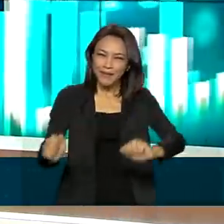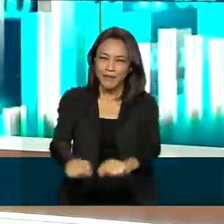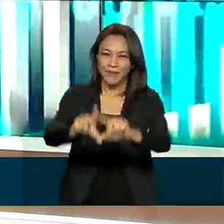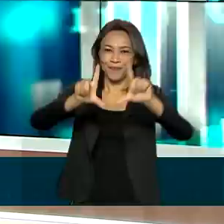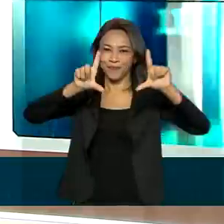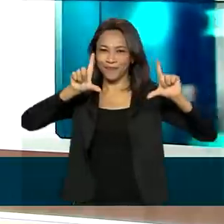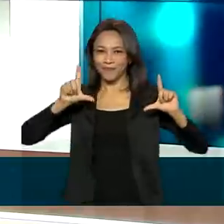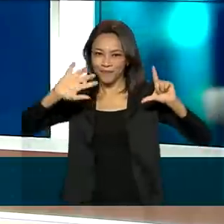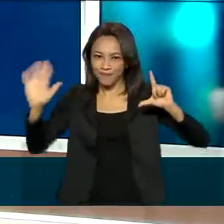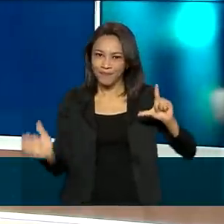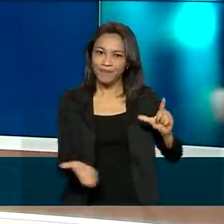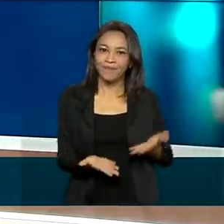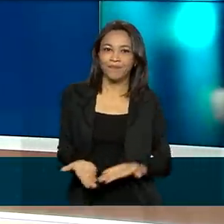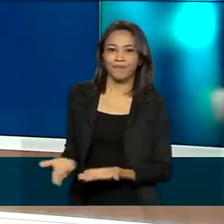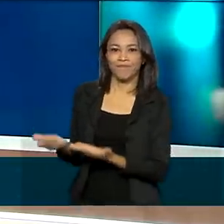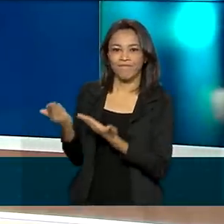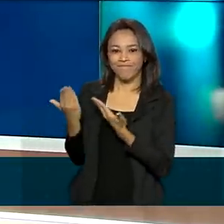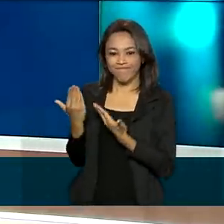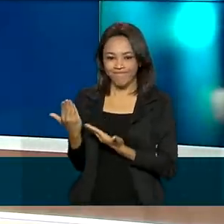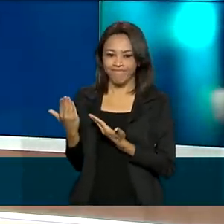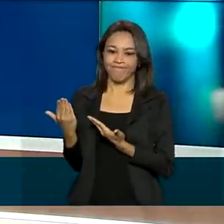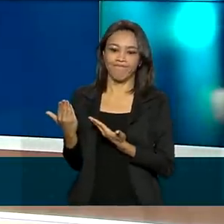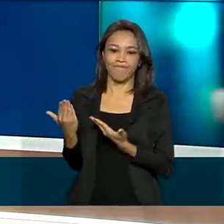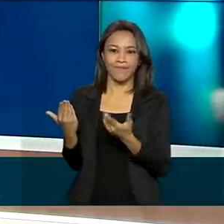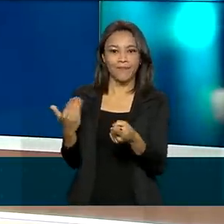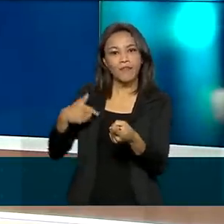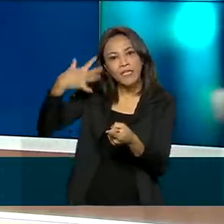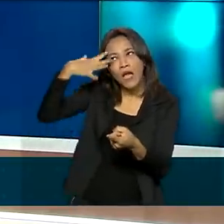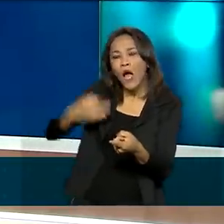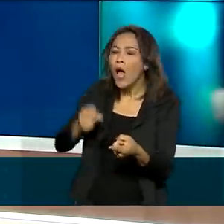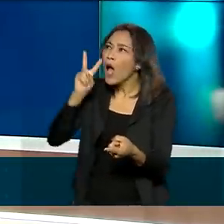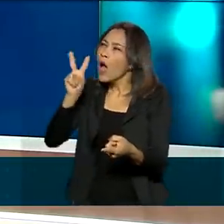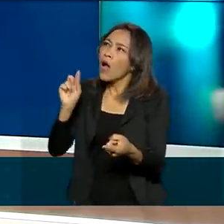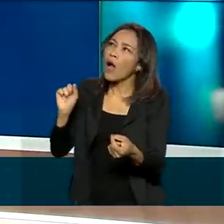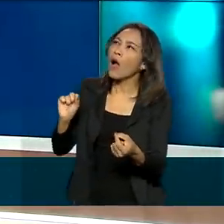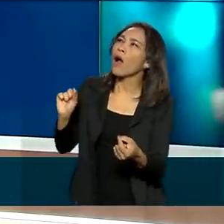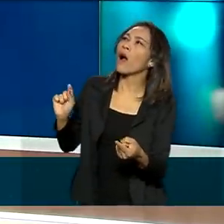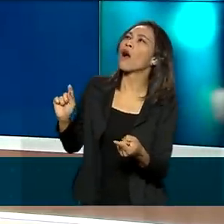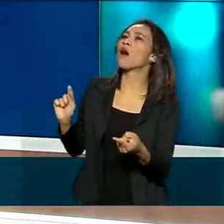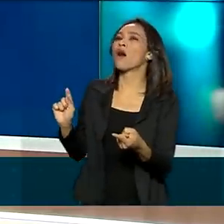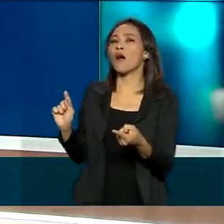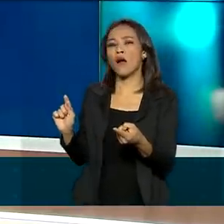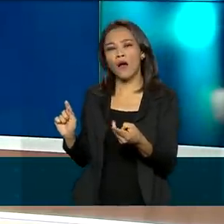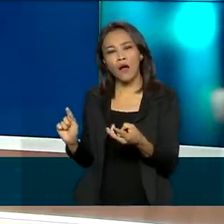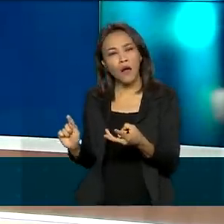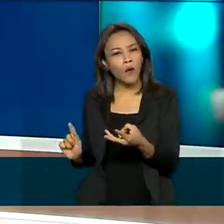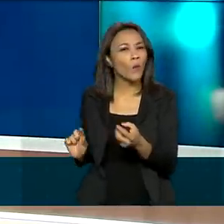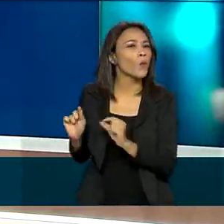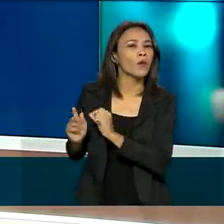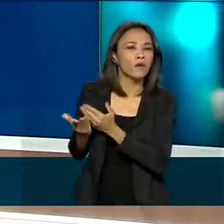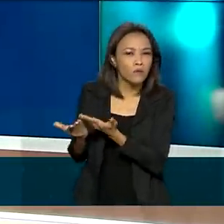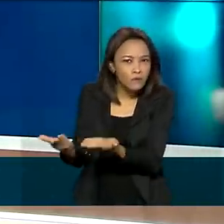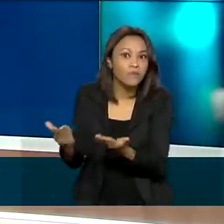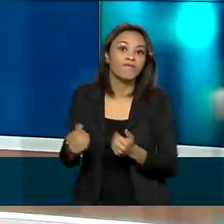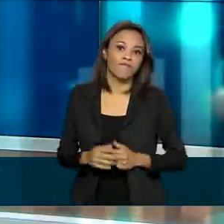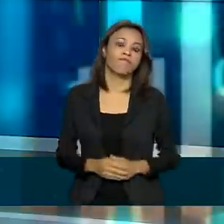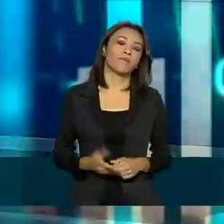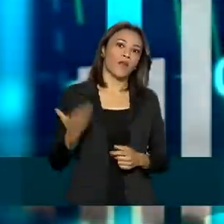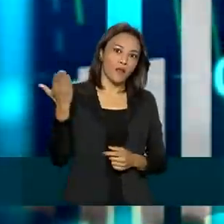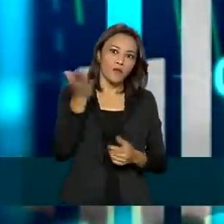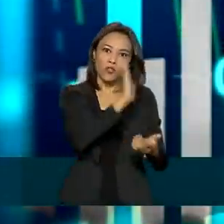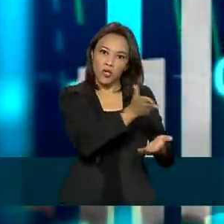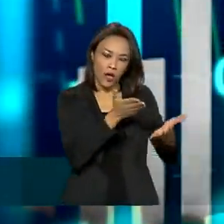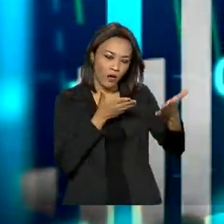equipe de produção preparou uma arte para mostrar para você, telespectador, do que se passa, qual é o que está por trás dessa grande discussão. Ela foi